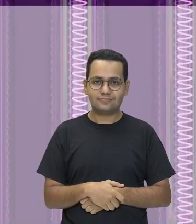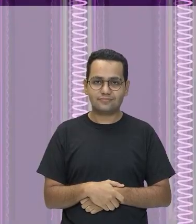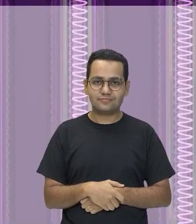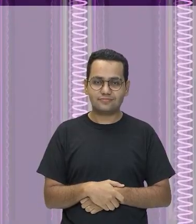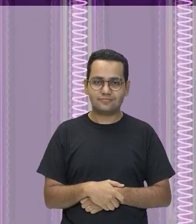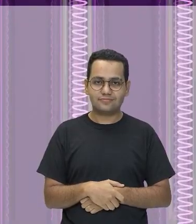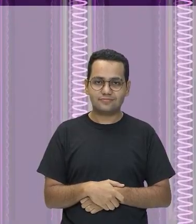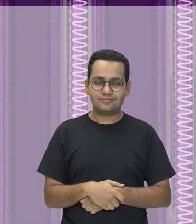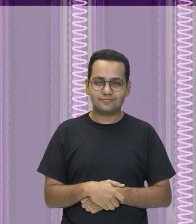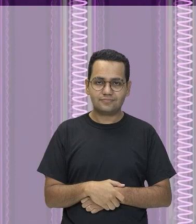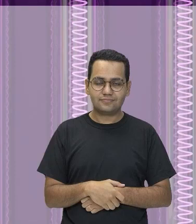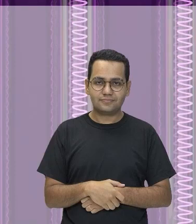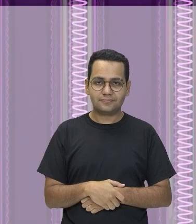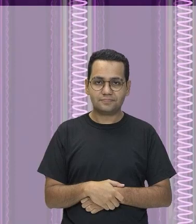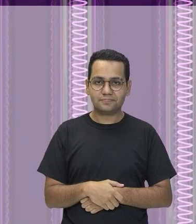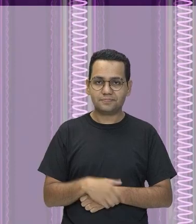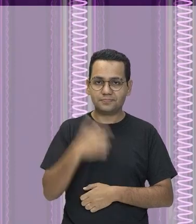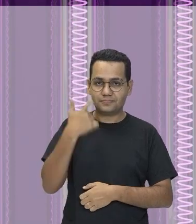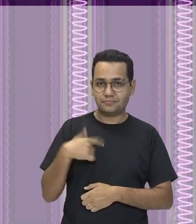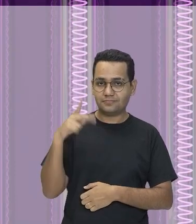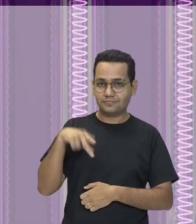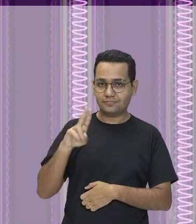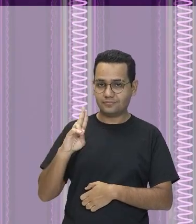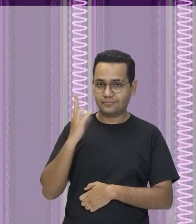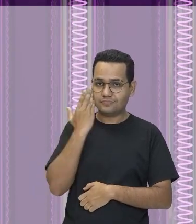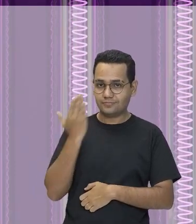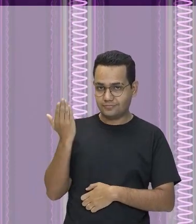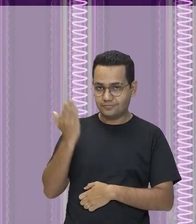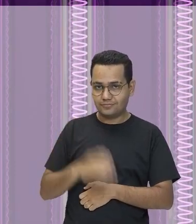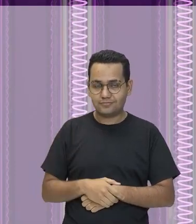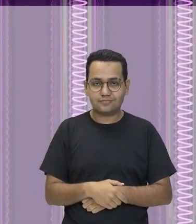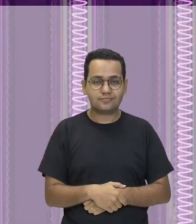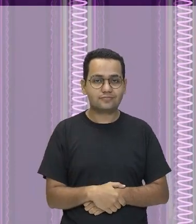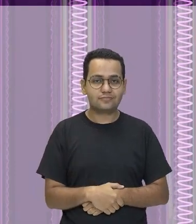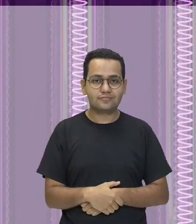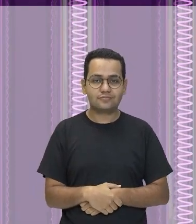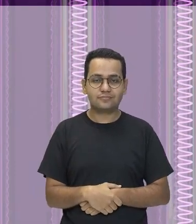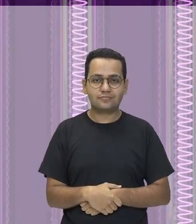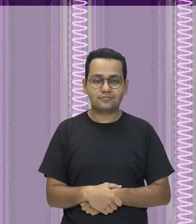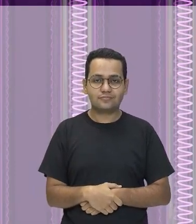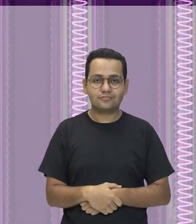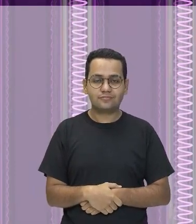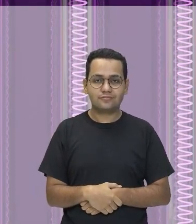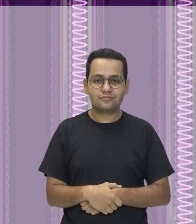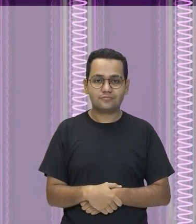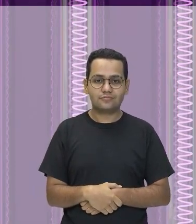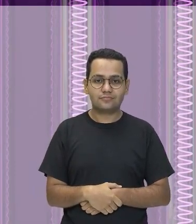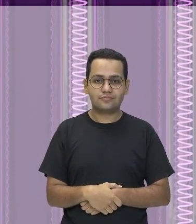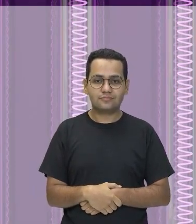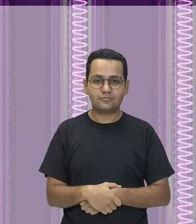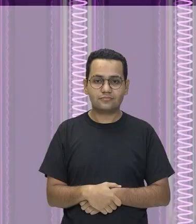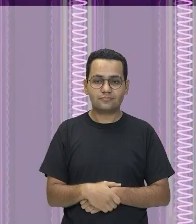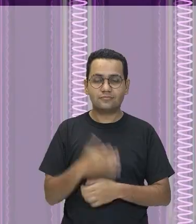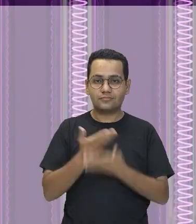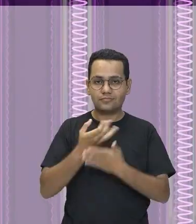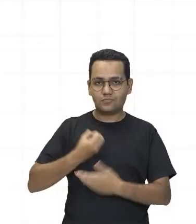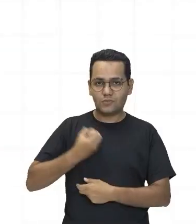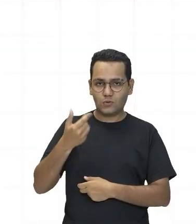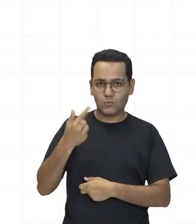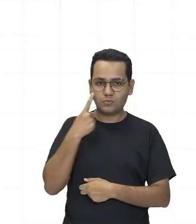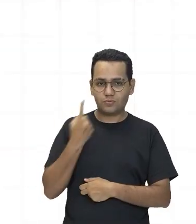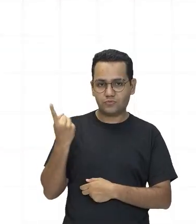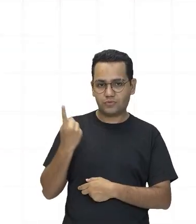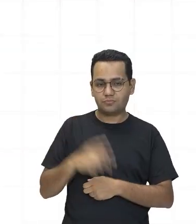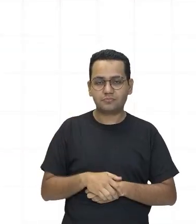Eu sou o professor Aldemir Malveira e para a aula de número 2 nós temos